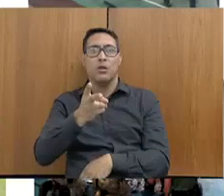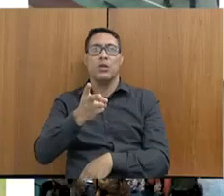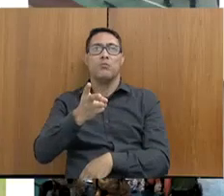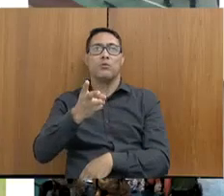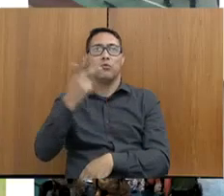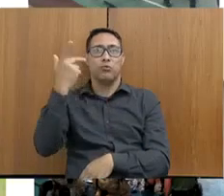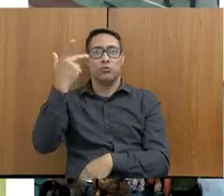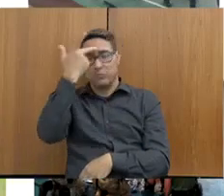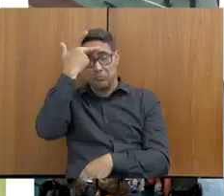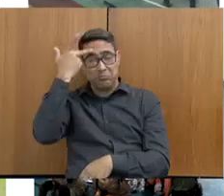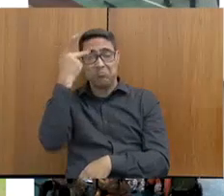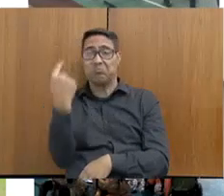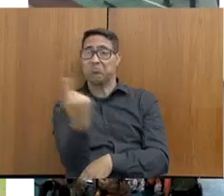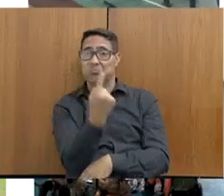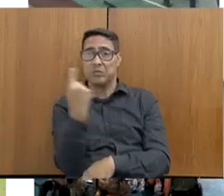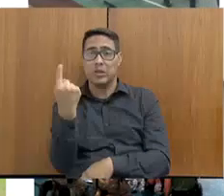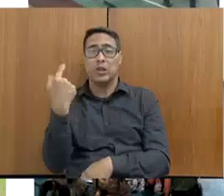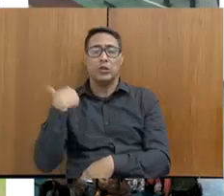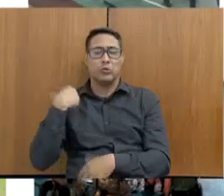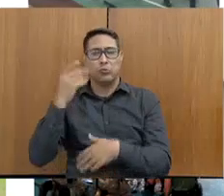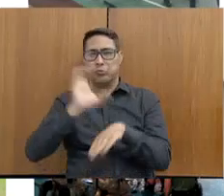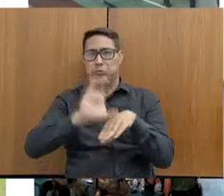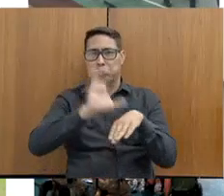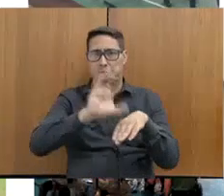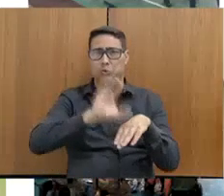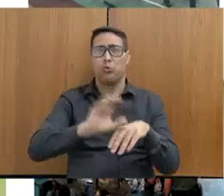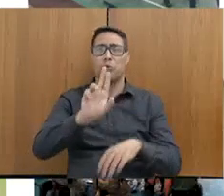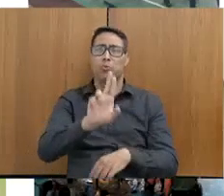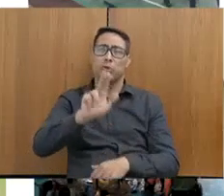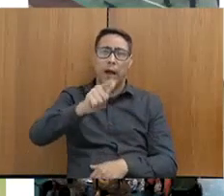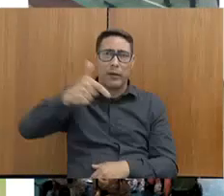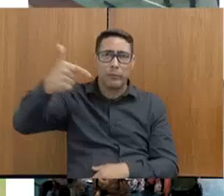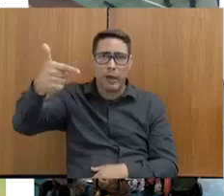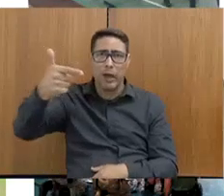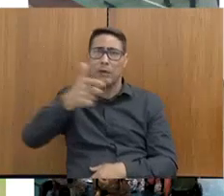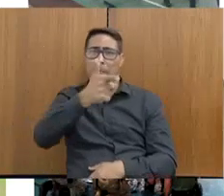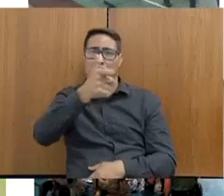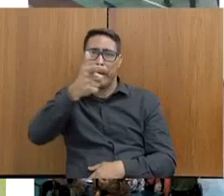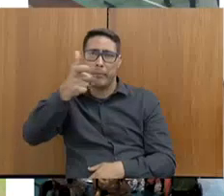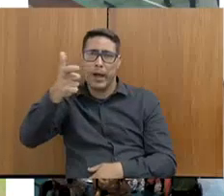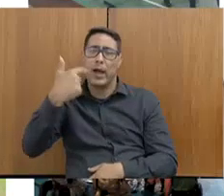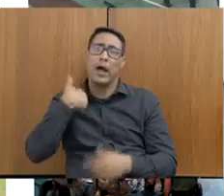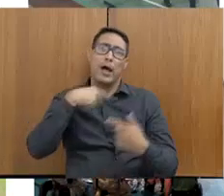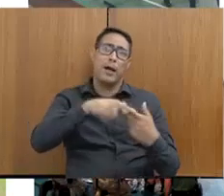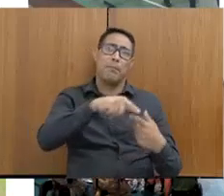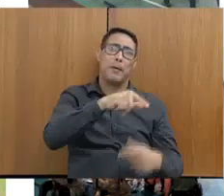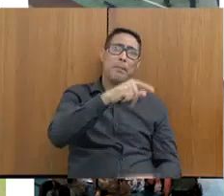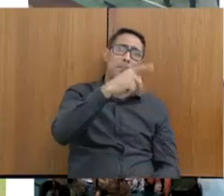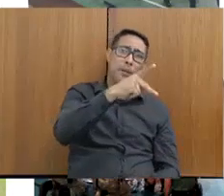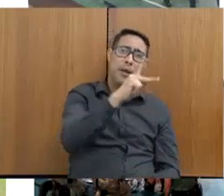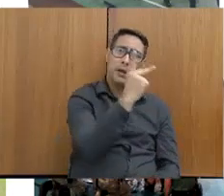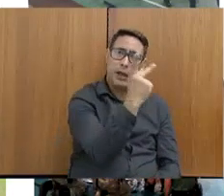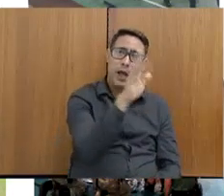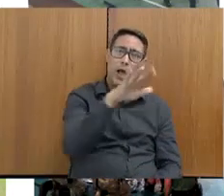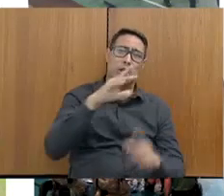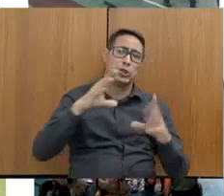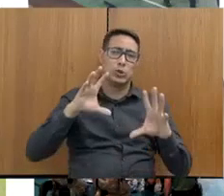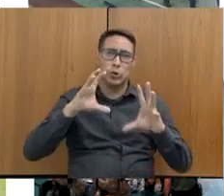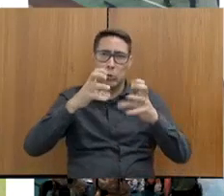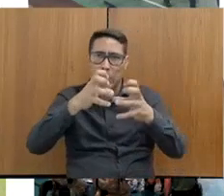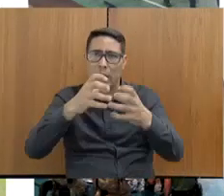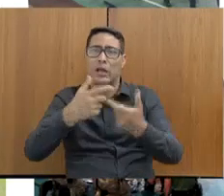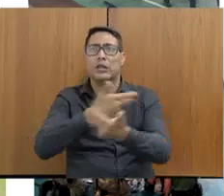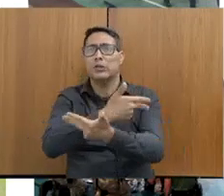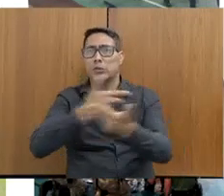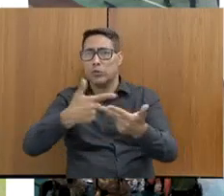diversos cursos, desde instrução de armamento e tiro até a PH de combate, ou seja, a preocupação da secretaria é